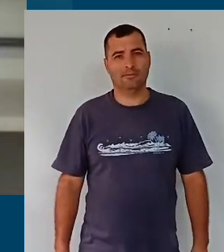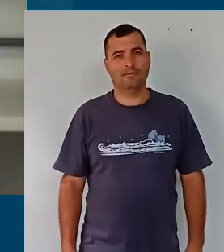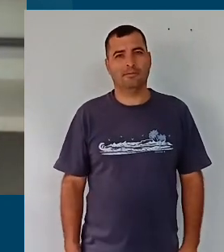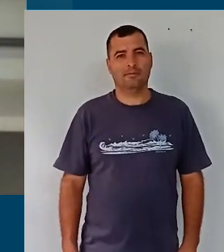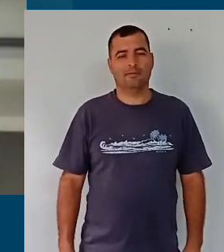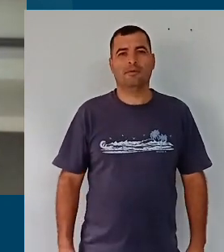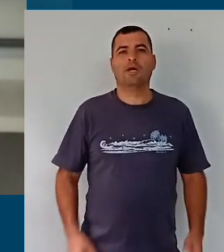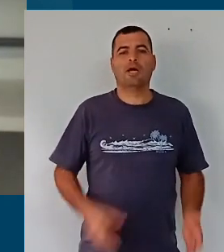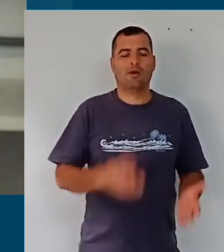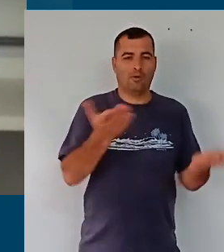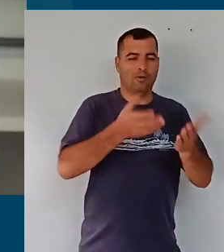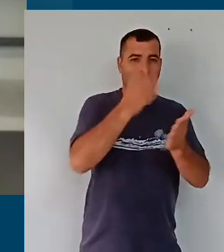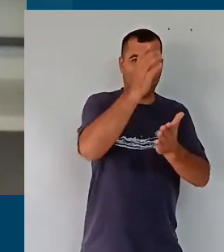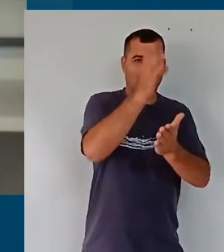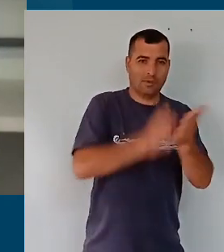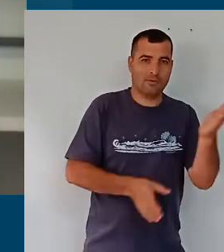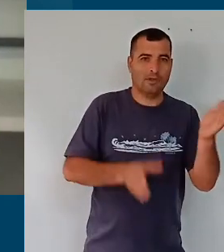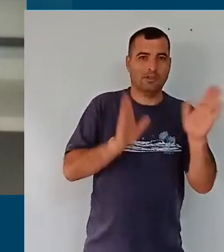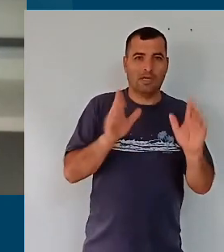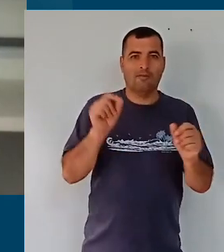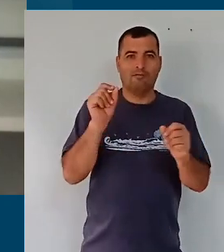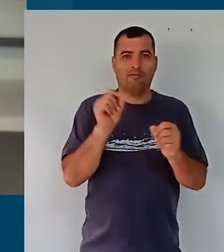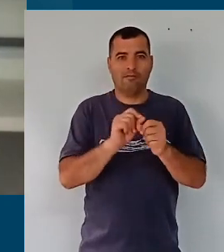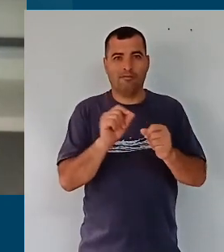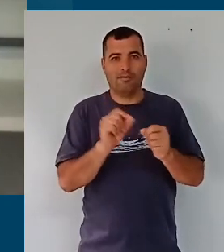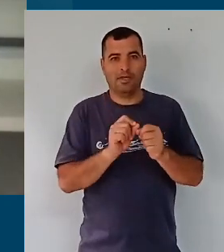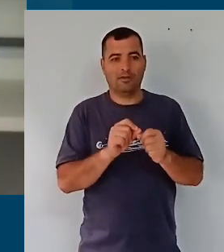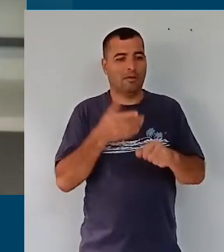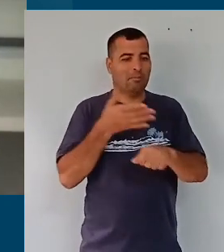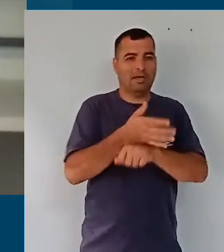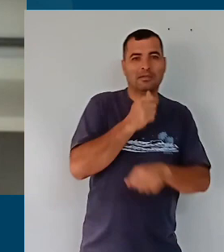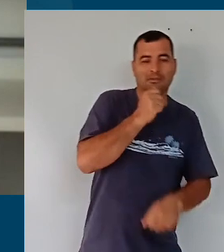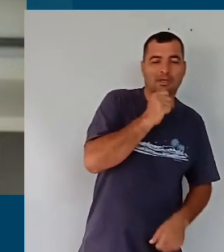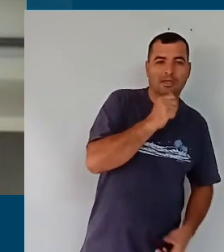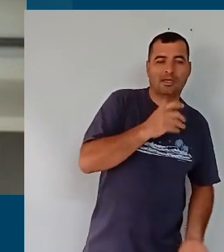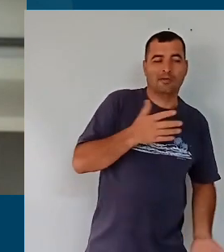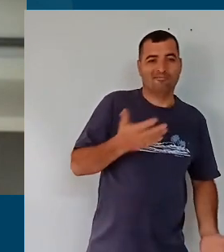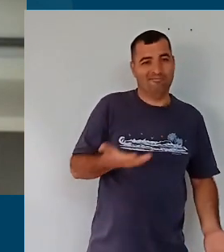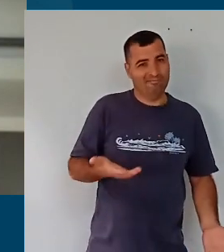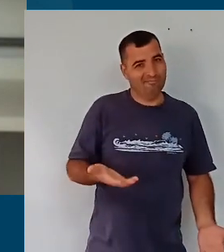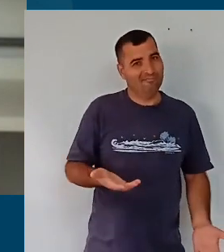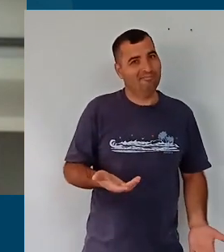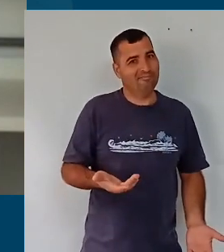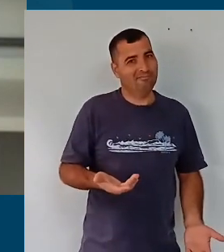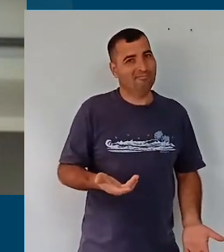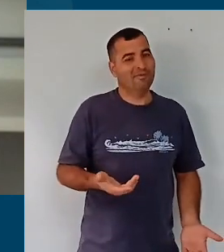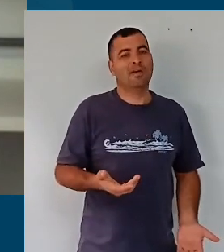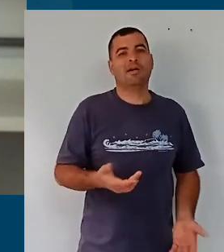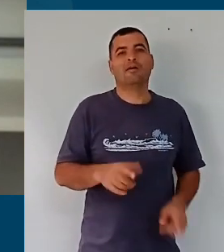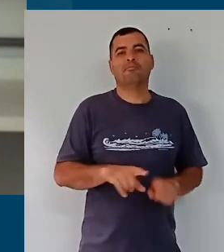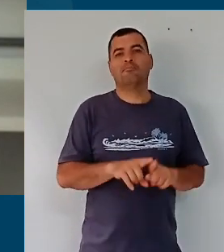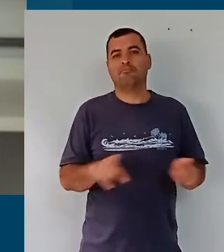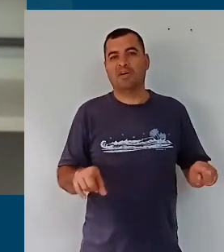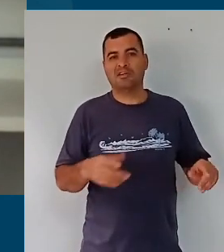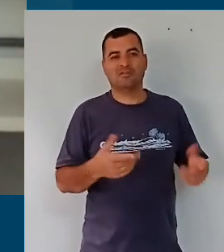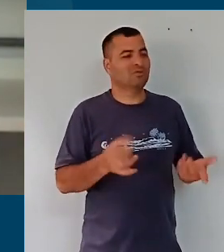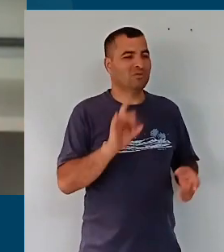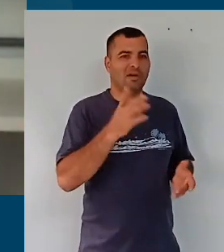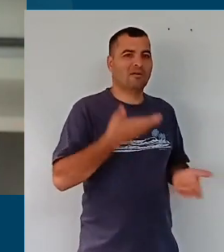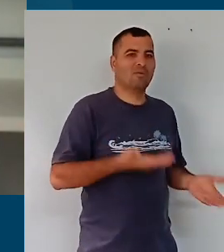um currículo é feito de uma maneira não participativa, o destino dele frequentemente são as